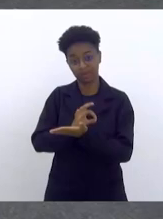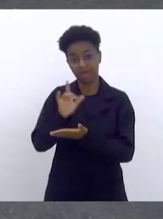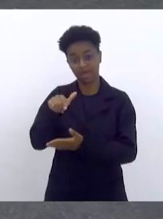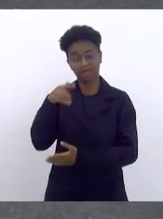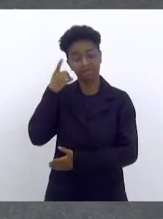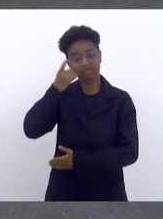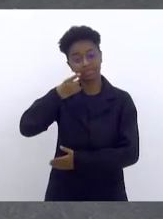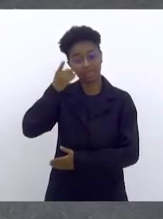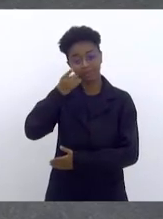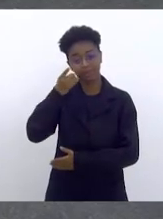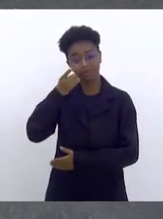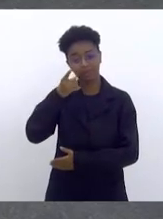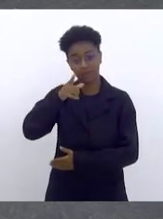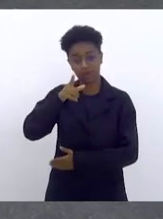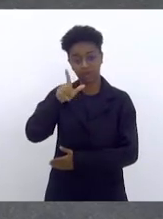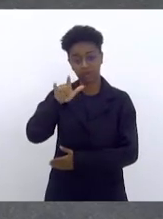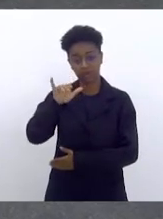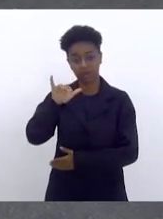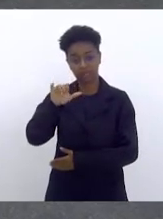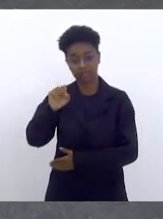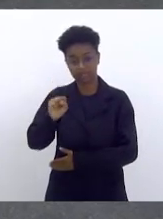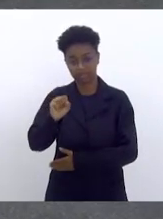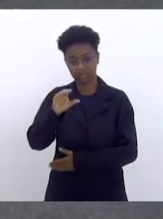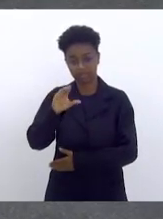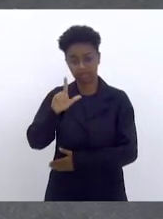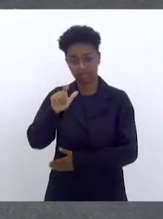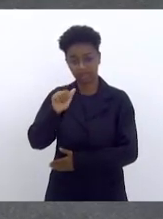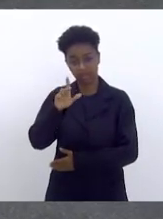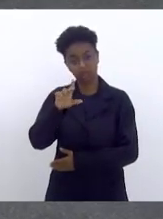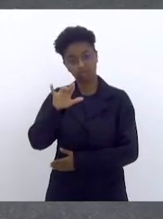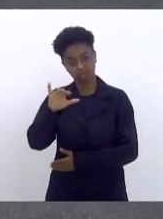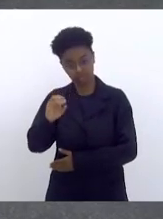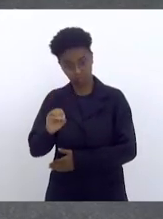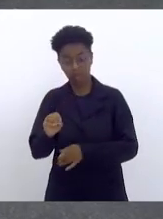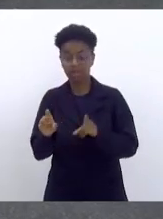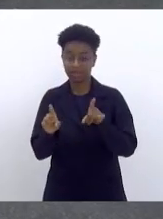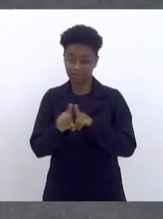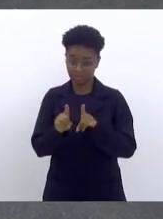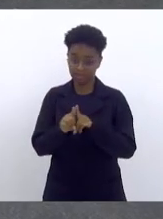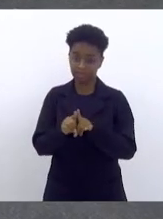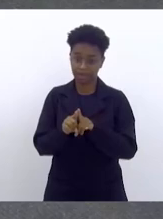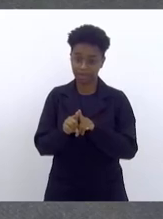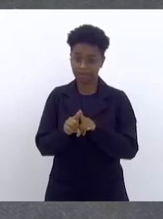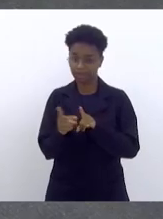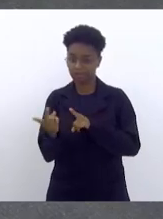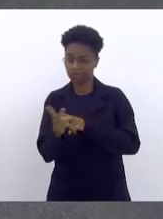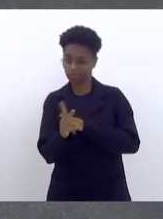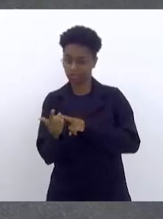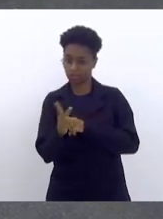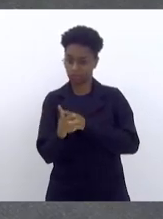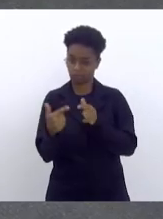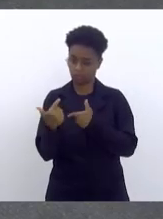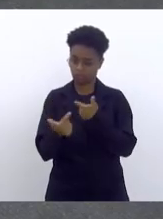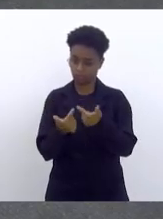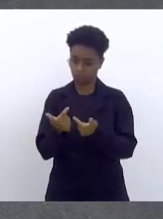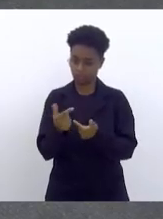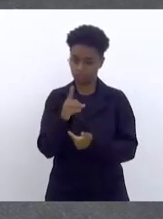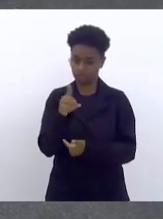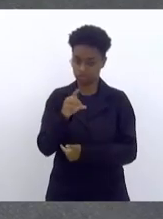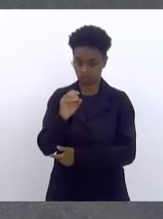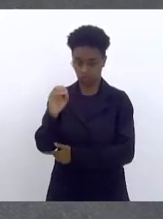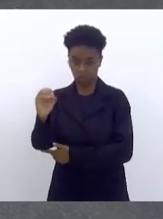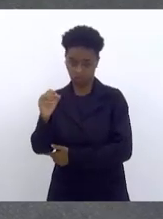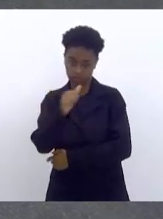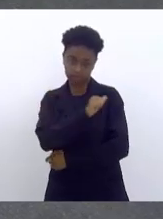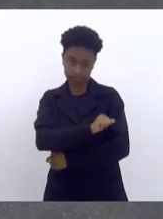deputado Luiz Cláudio. Também com dupla militância, na zona oeste da cidade do Rio